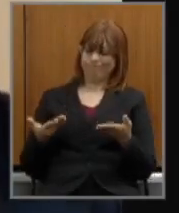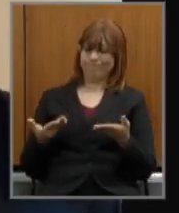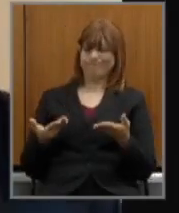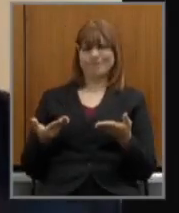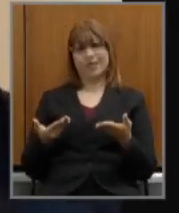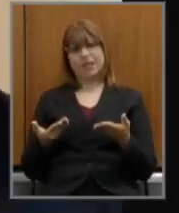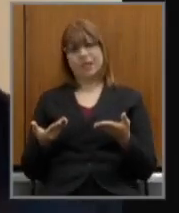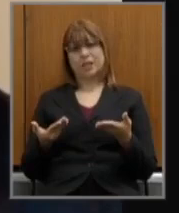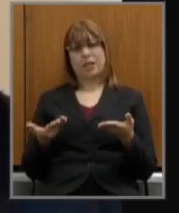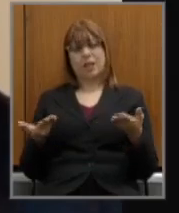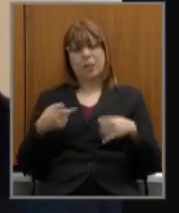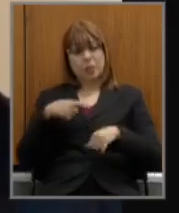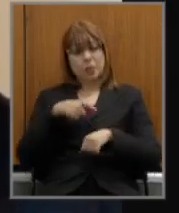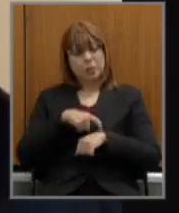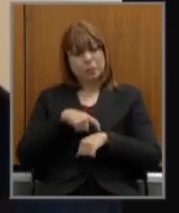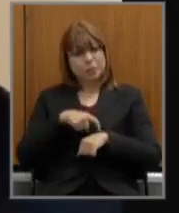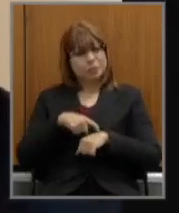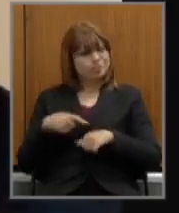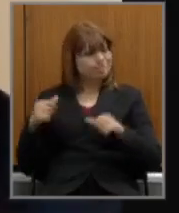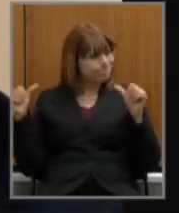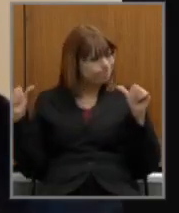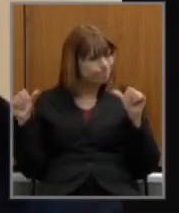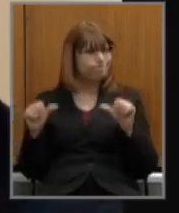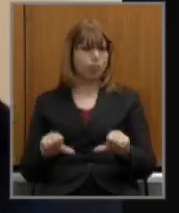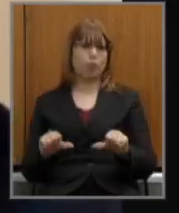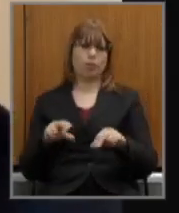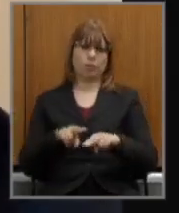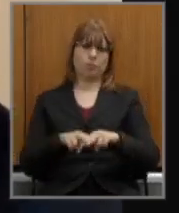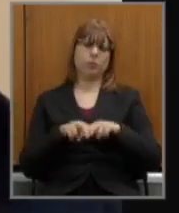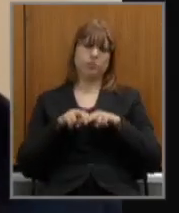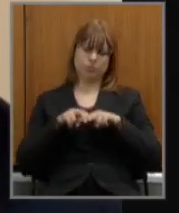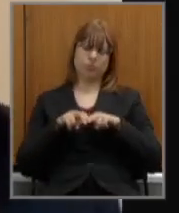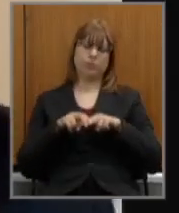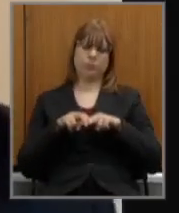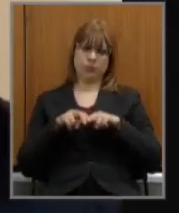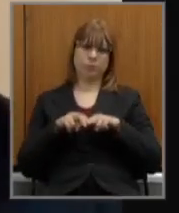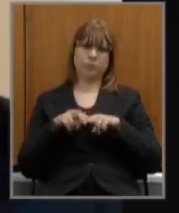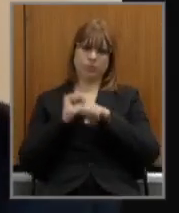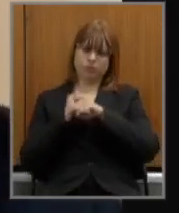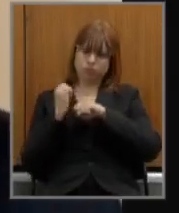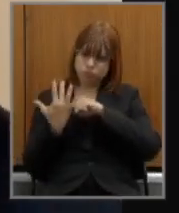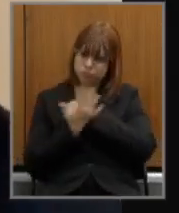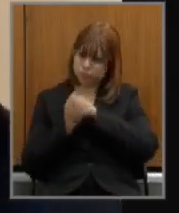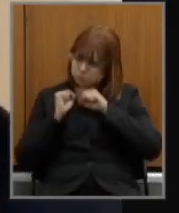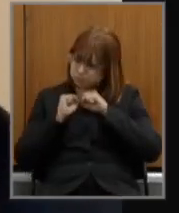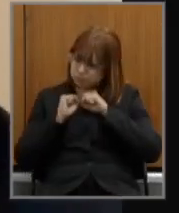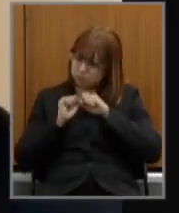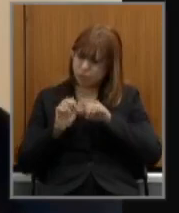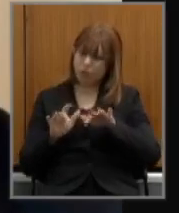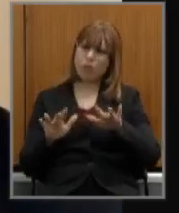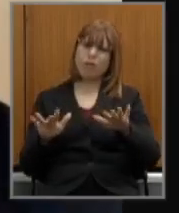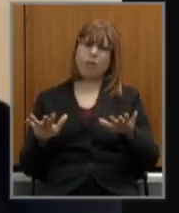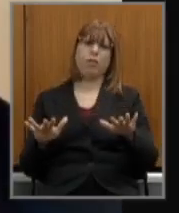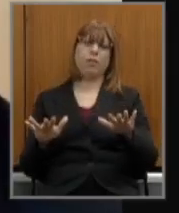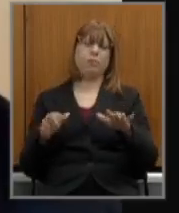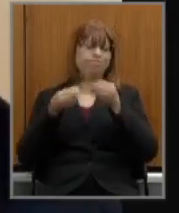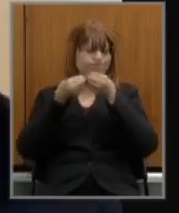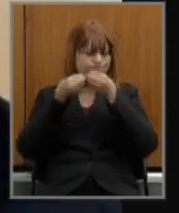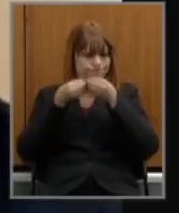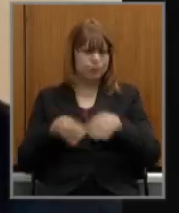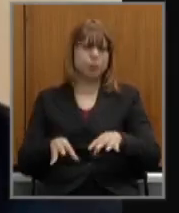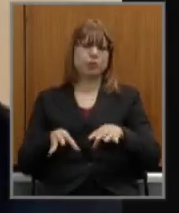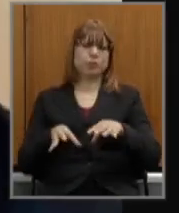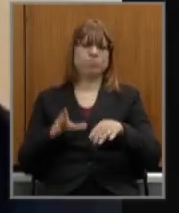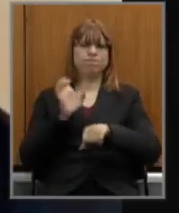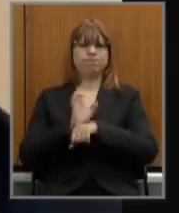o momento mais crítico da pandemia essa epidemia de coronavírus que afeta drasticamente o estado de Minas